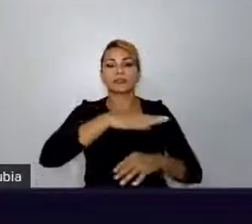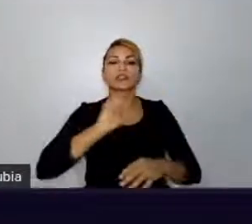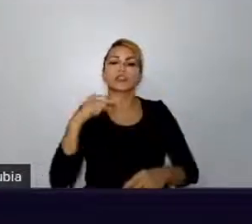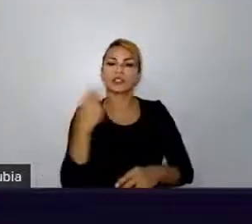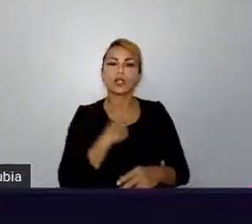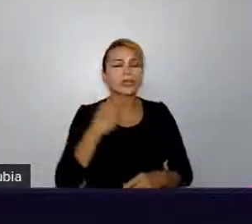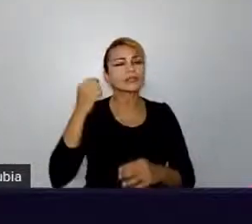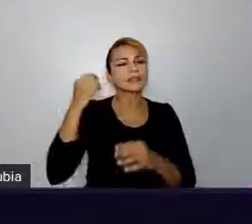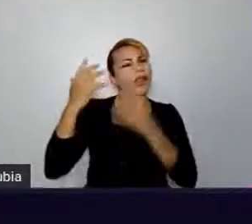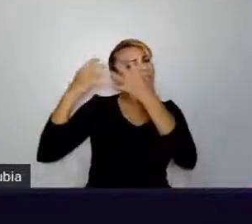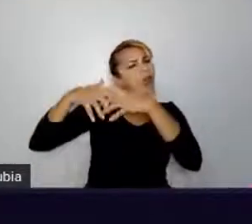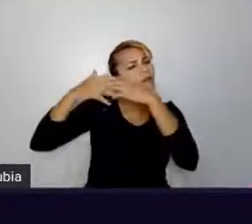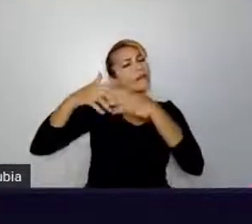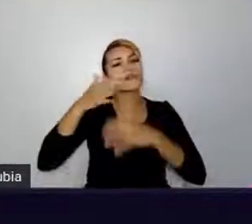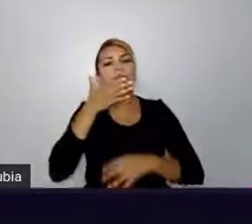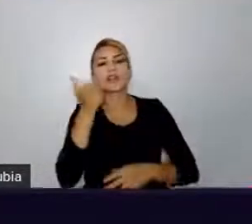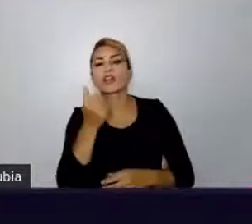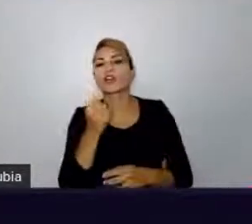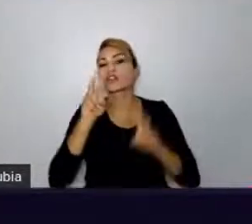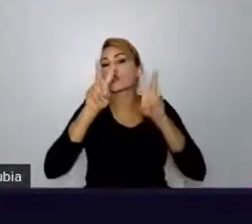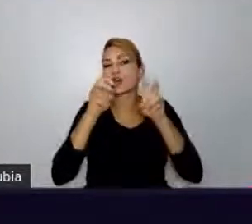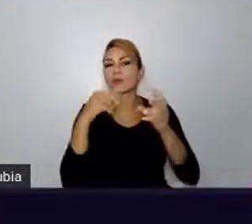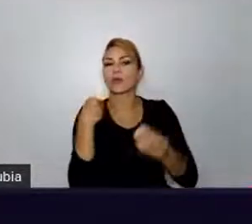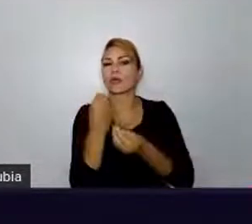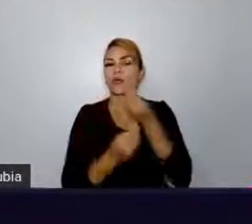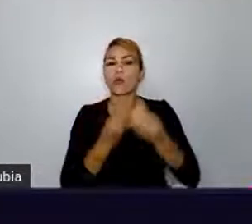a maneira com que a gente se comunica.